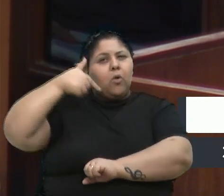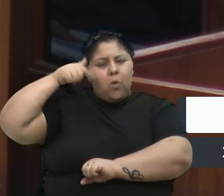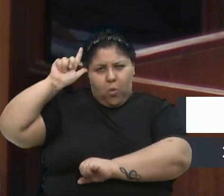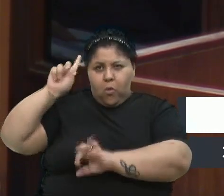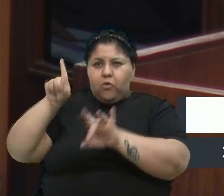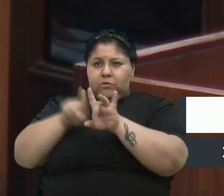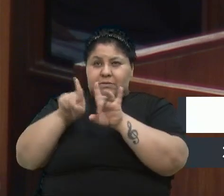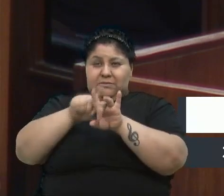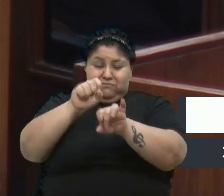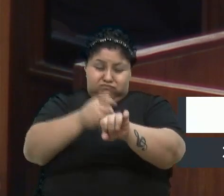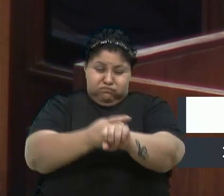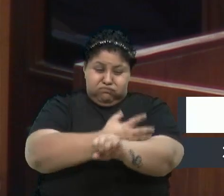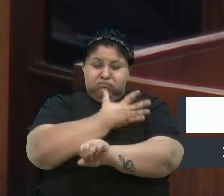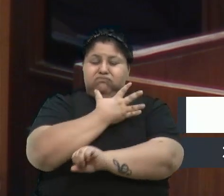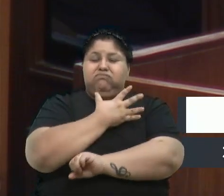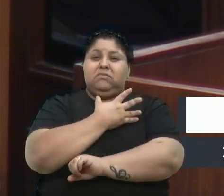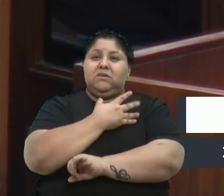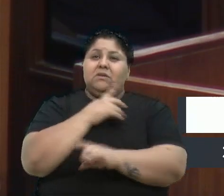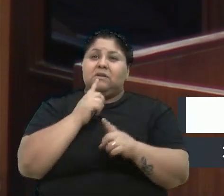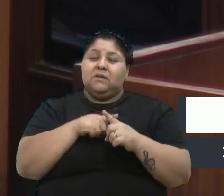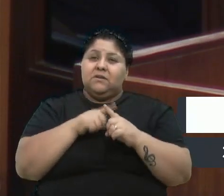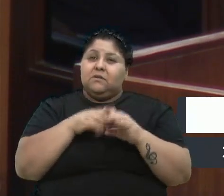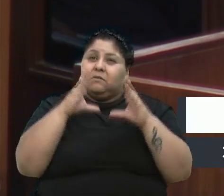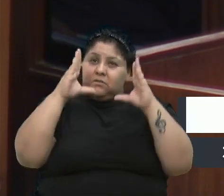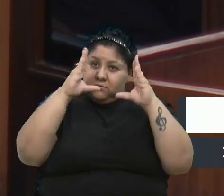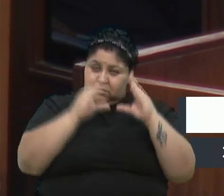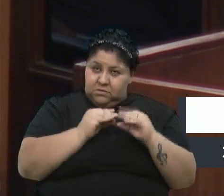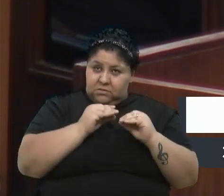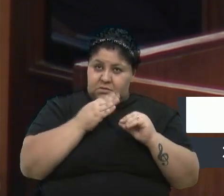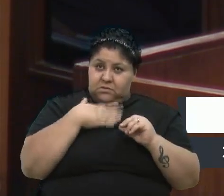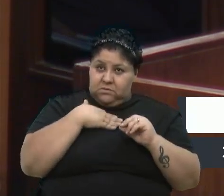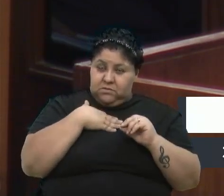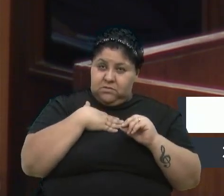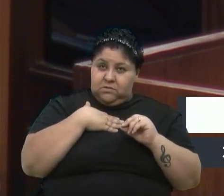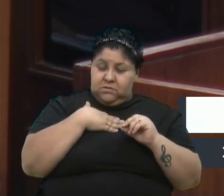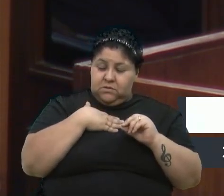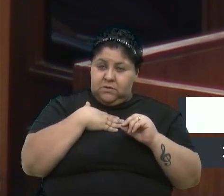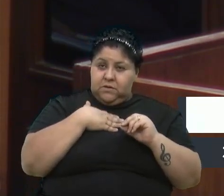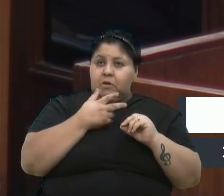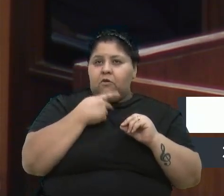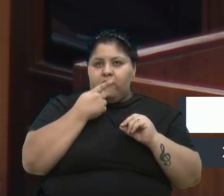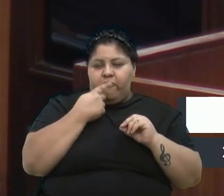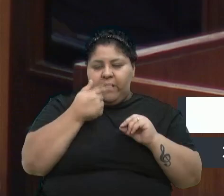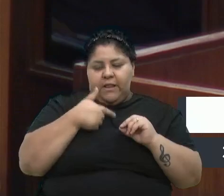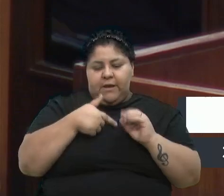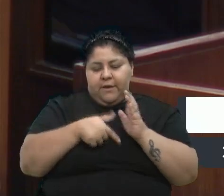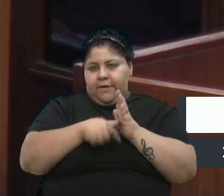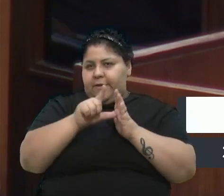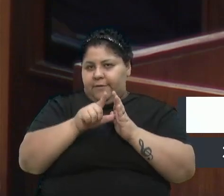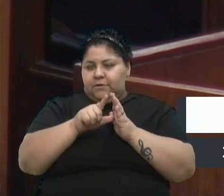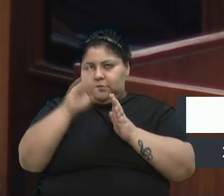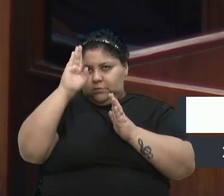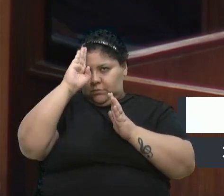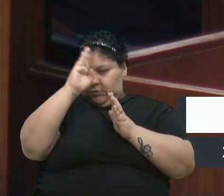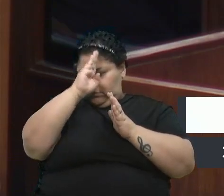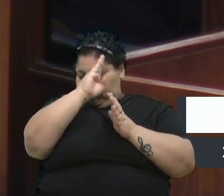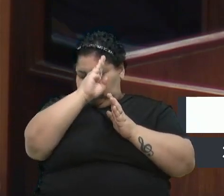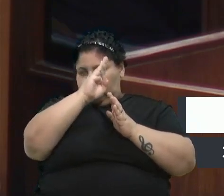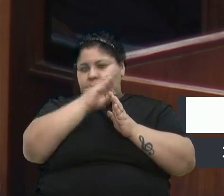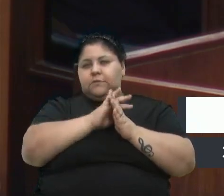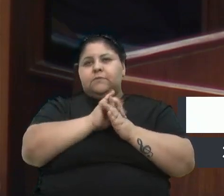me emocionou profundamente, porque à noite, eu estava comentando aqui com o vereador Bressan, encaminhei já no grupo da Escola do Legislativo,